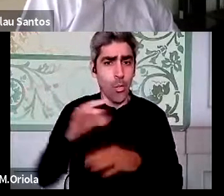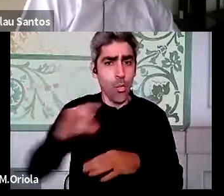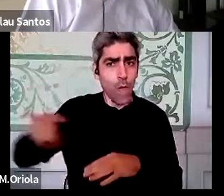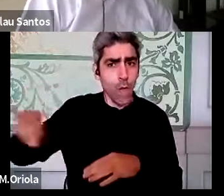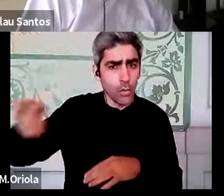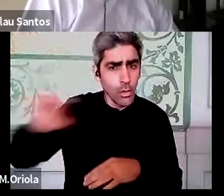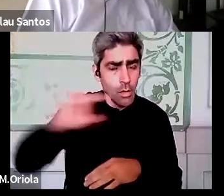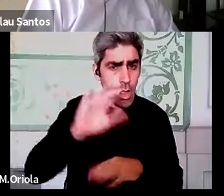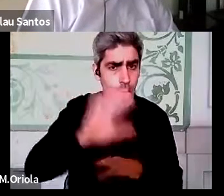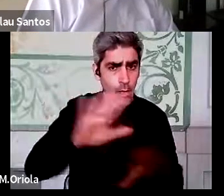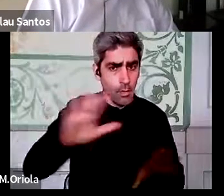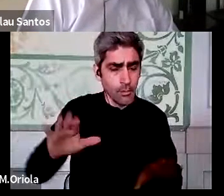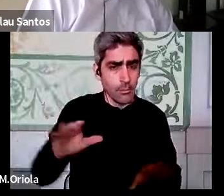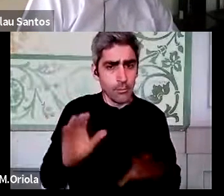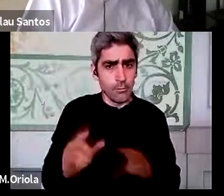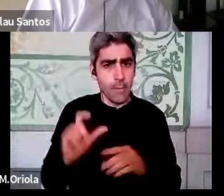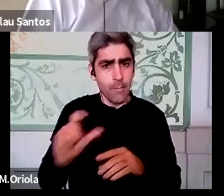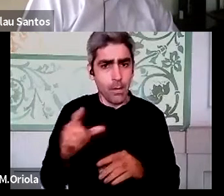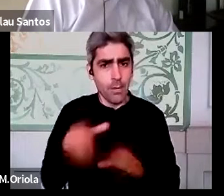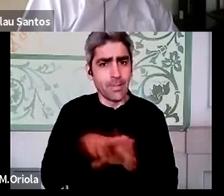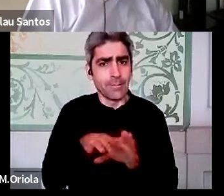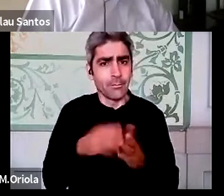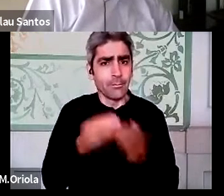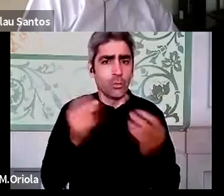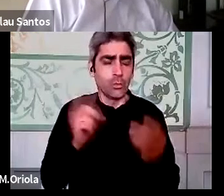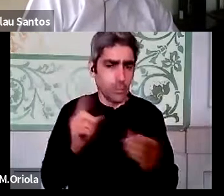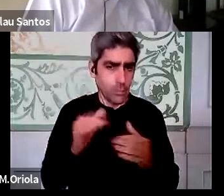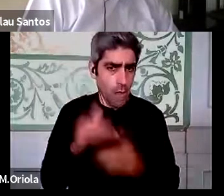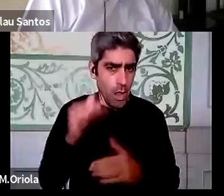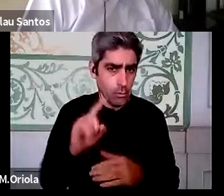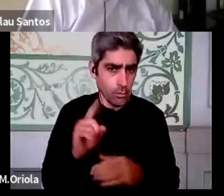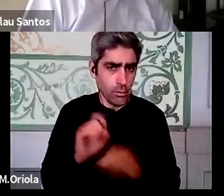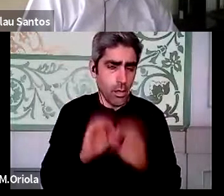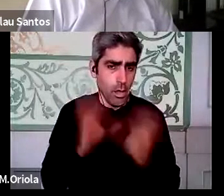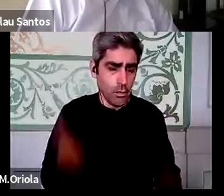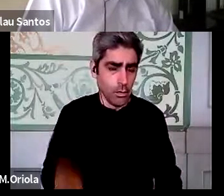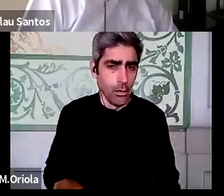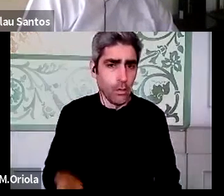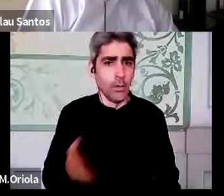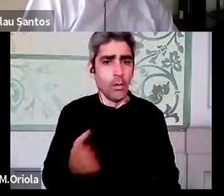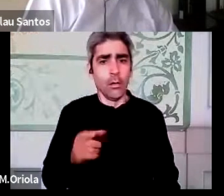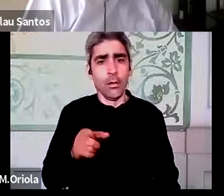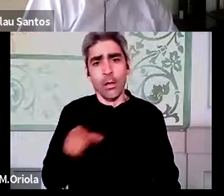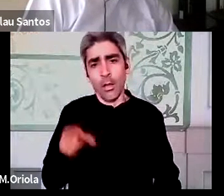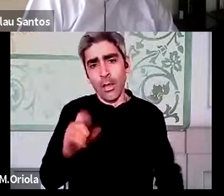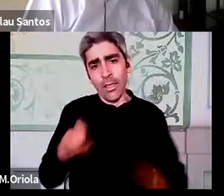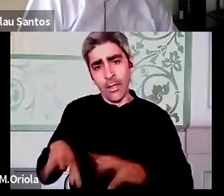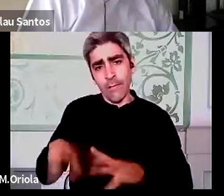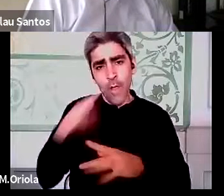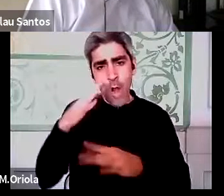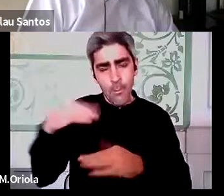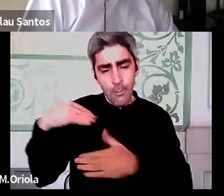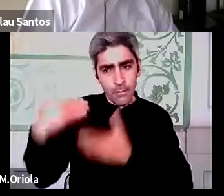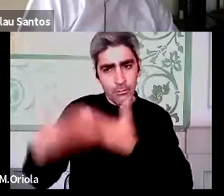ou parte da administração local, ou pelo menos a participação não foi assim tão elevada, obviamente é o desenvolvimento normal